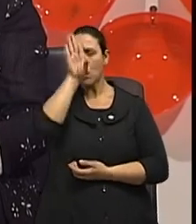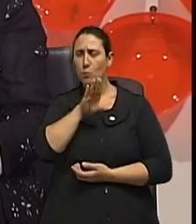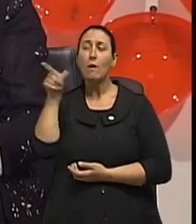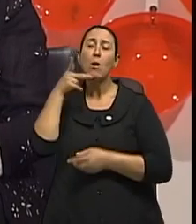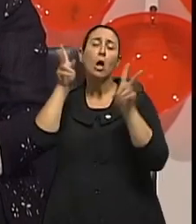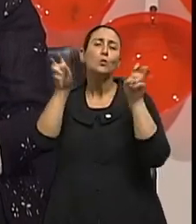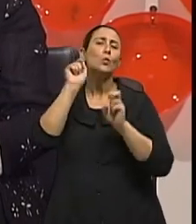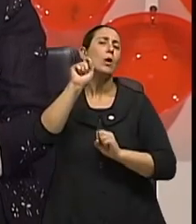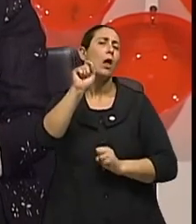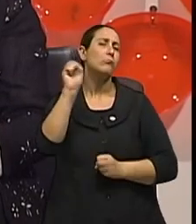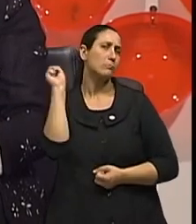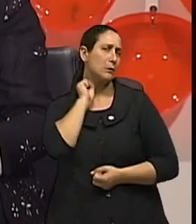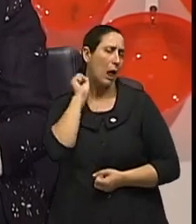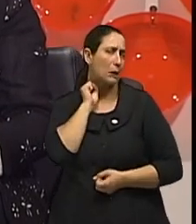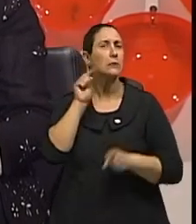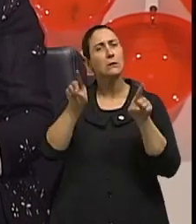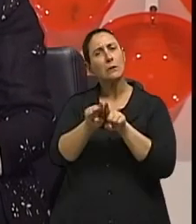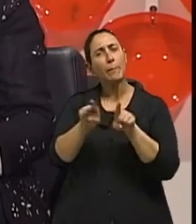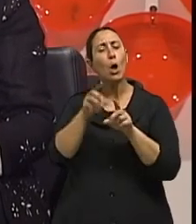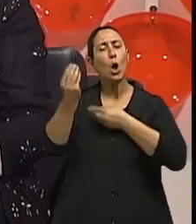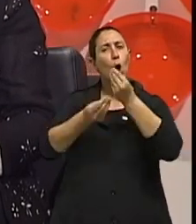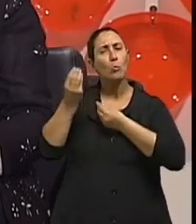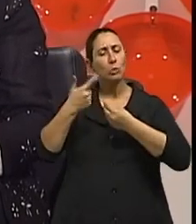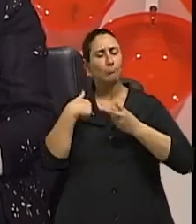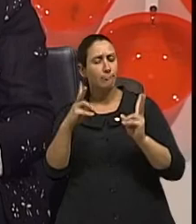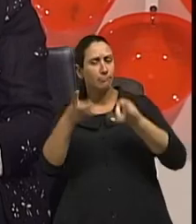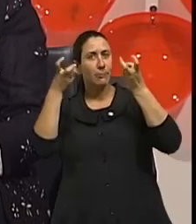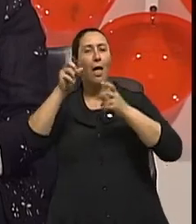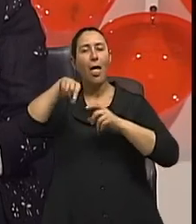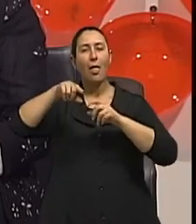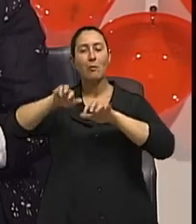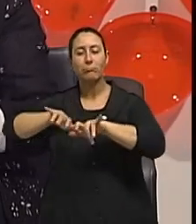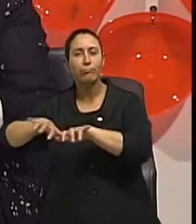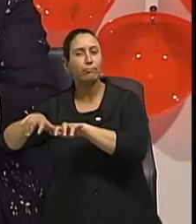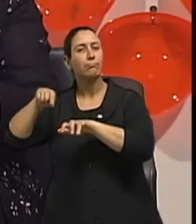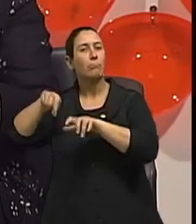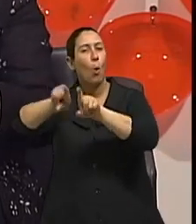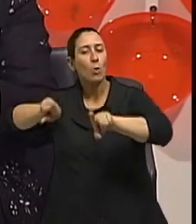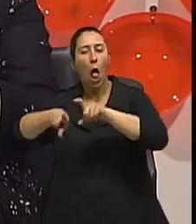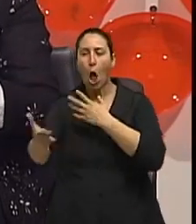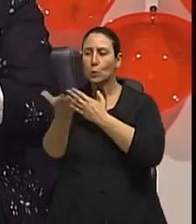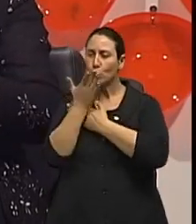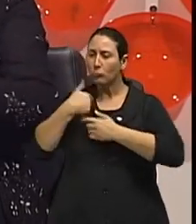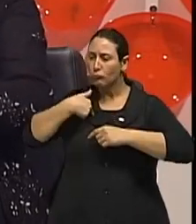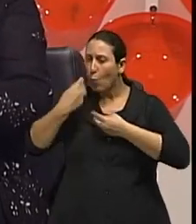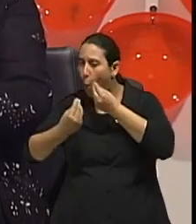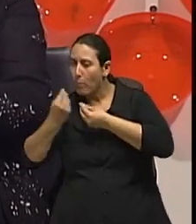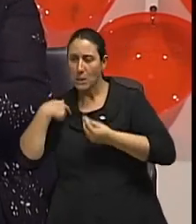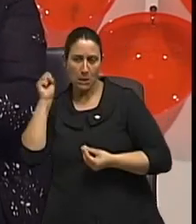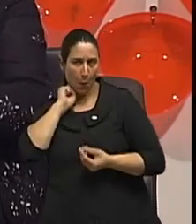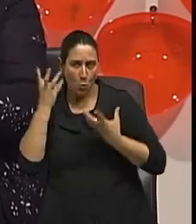biofeedback, que é uma ferramenta que a gente tem à disposição em Porto Alegre, com a doutora Ana Maria Rossi, que é maravilhoso.